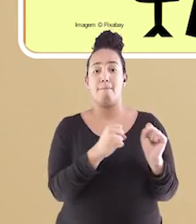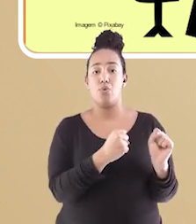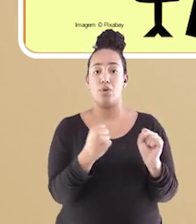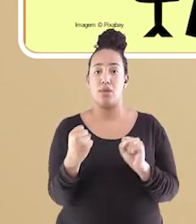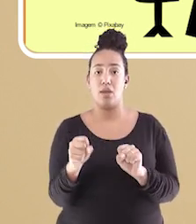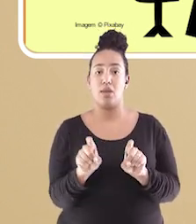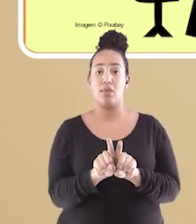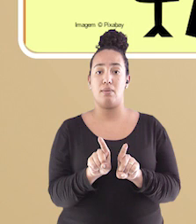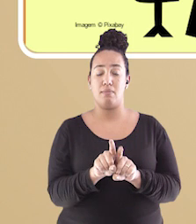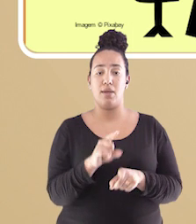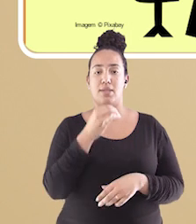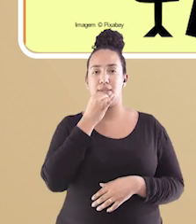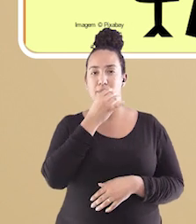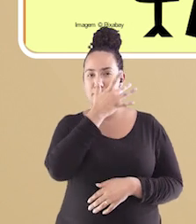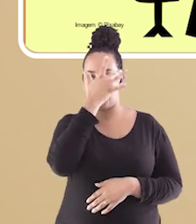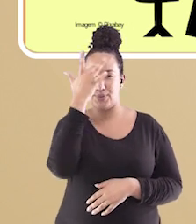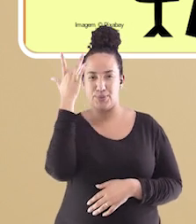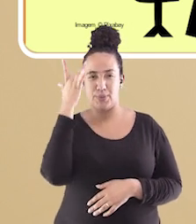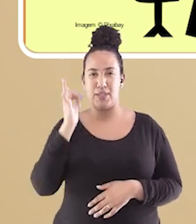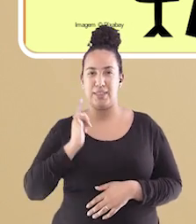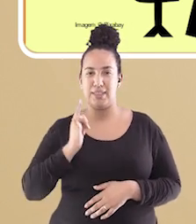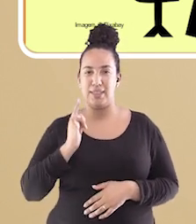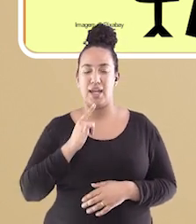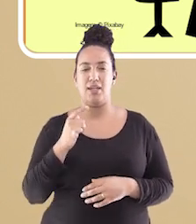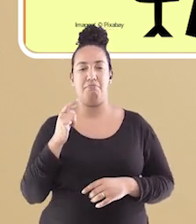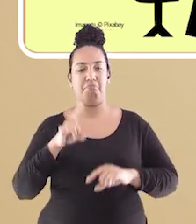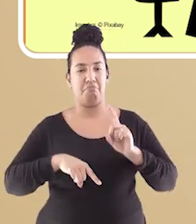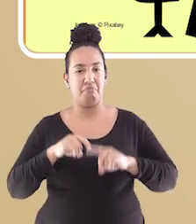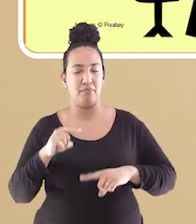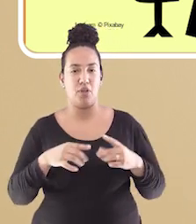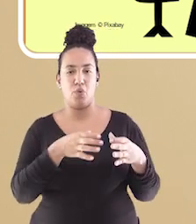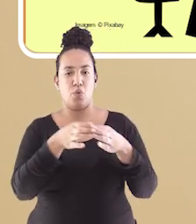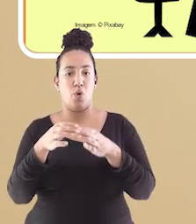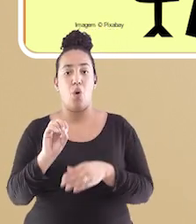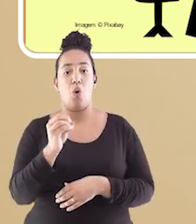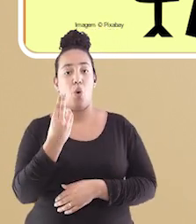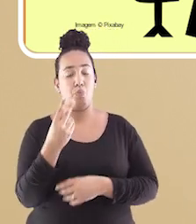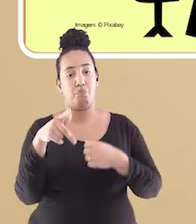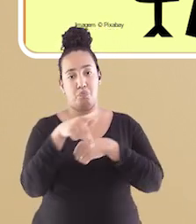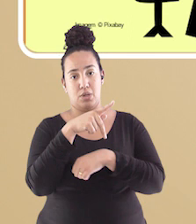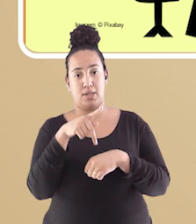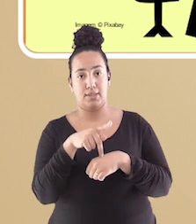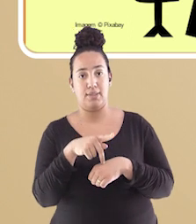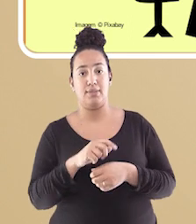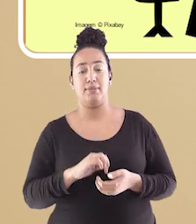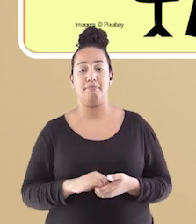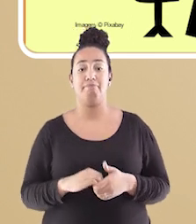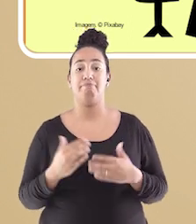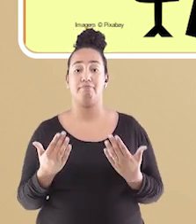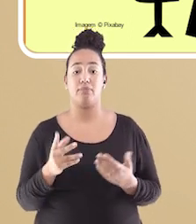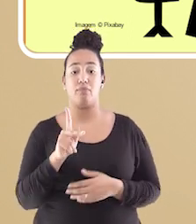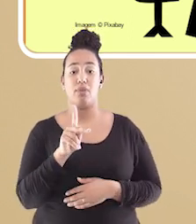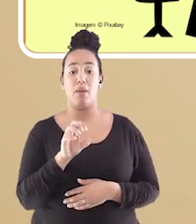recursos de que dispõe uma pessoa, uma coletividade ou uma nação. Então,